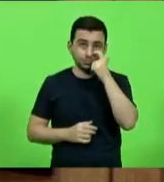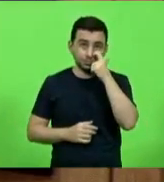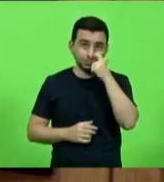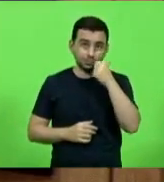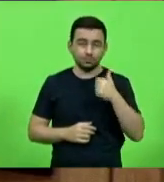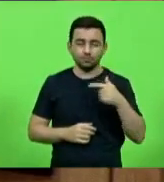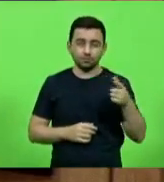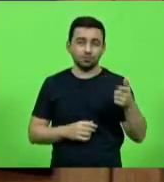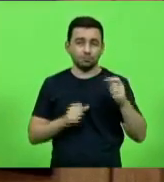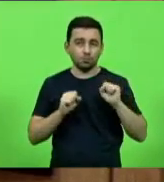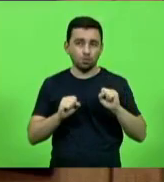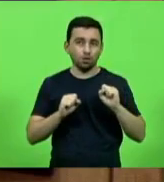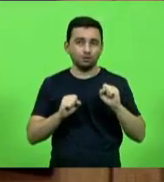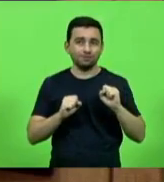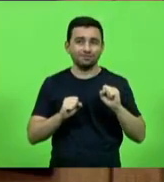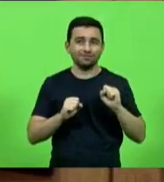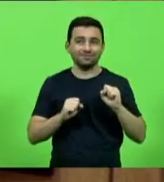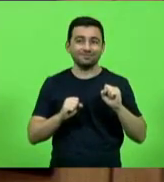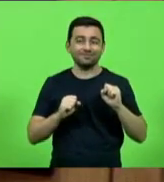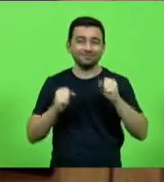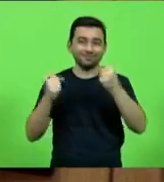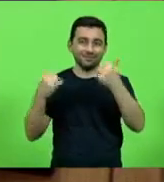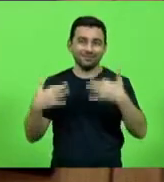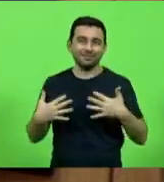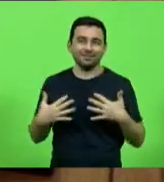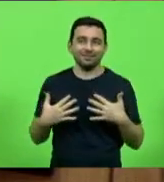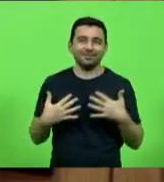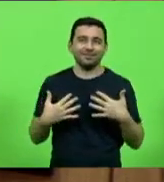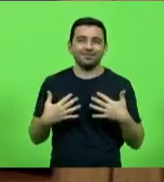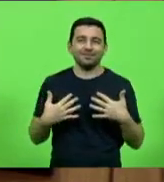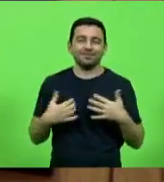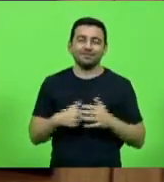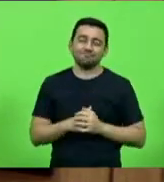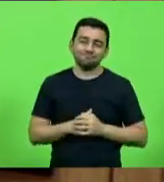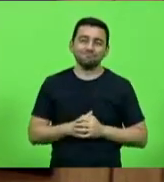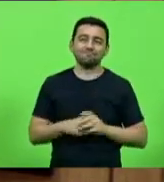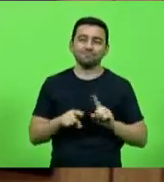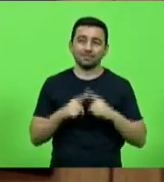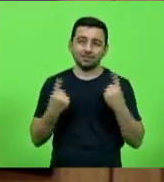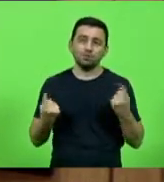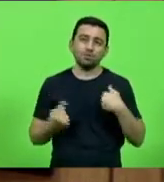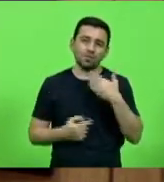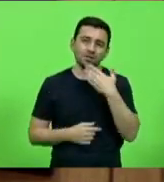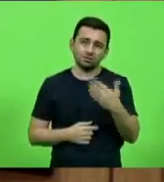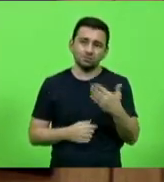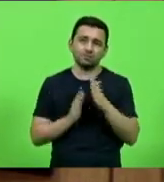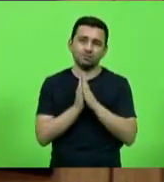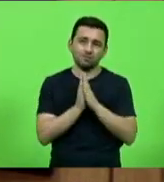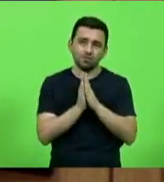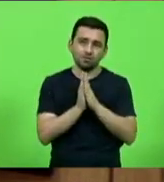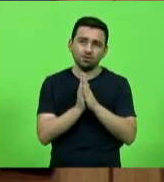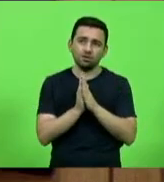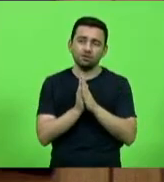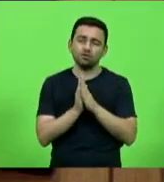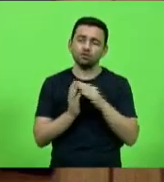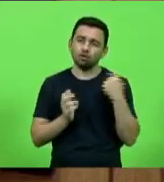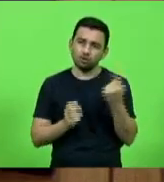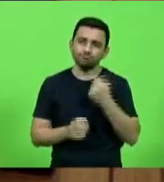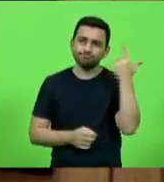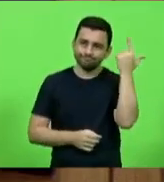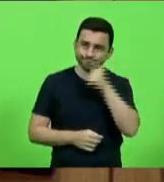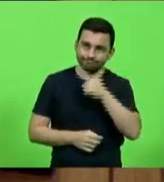corrija, já que o senhor não está no plenário para se defender. Então, eu faço essa solicitação em público aqui para que a gente consiga